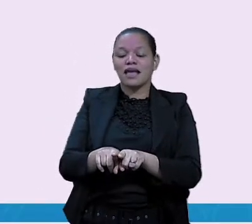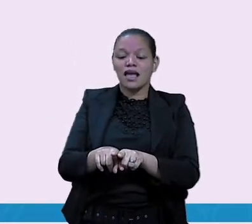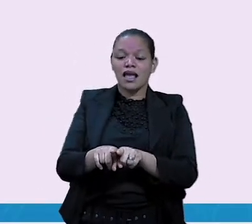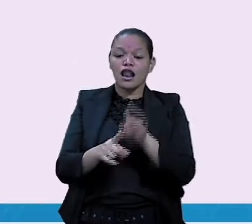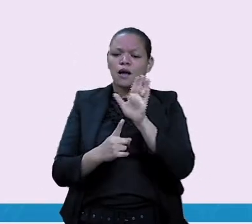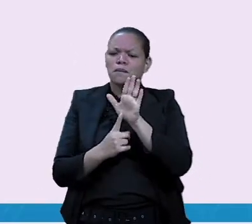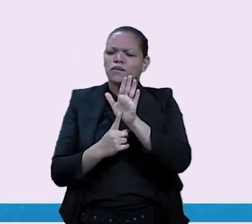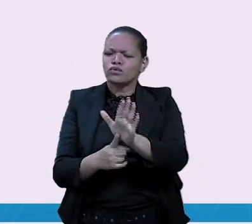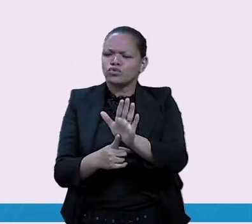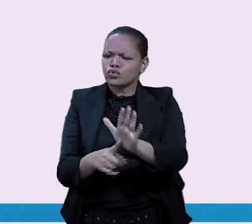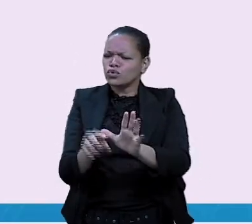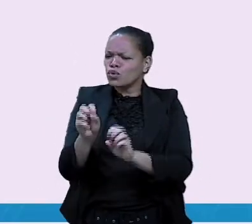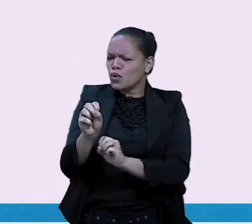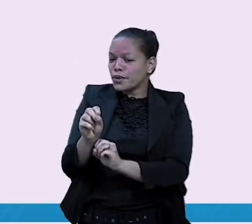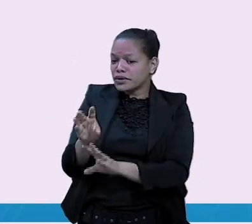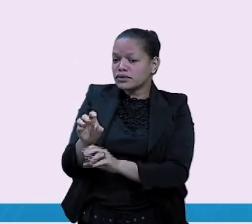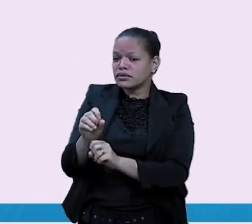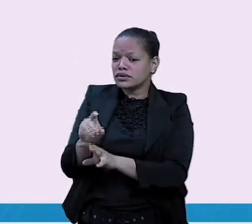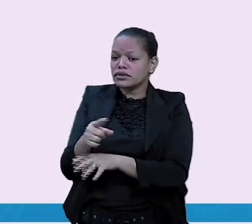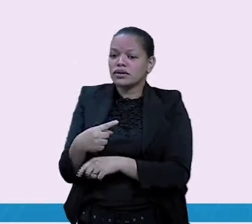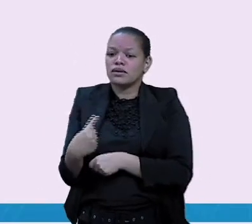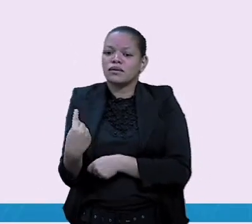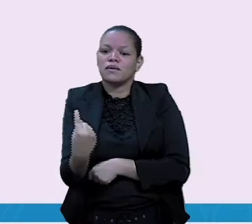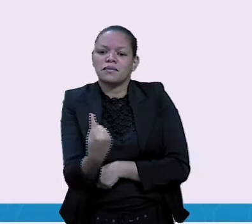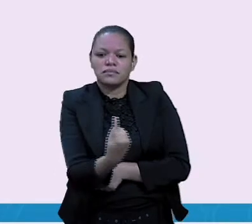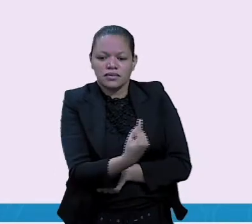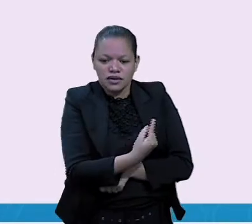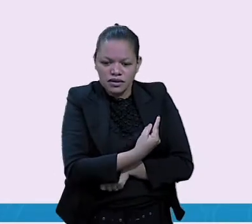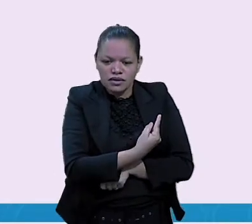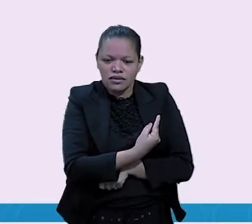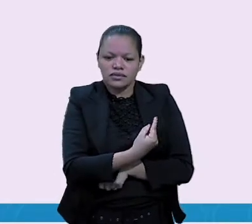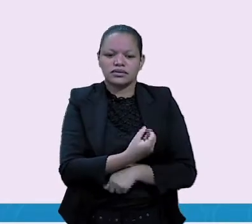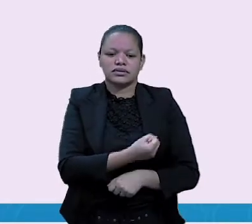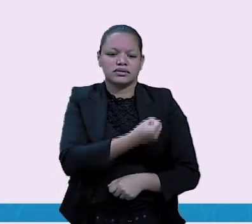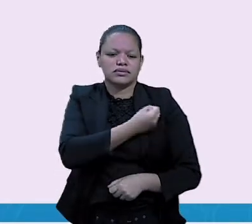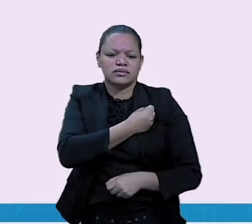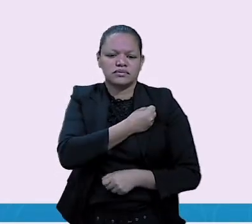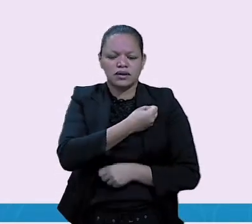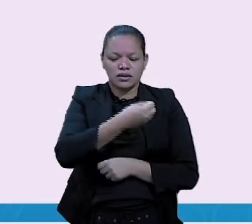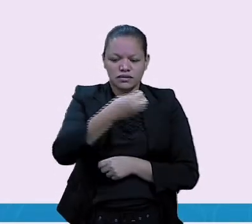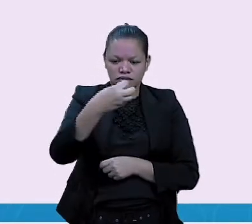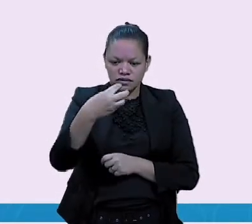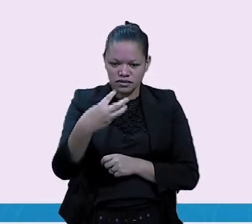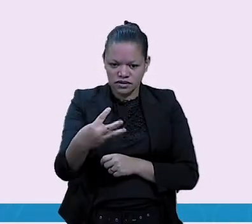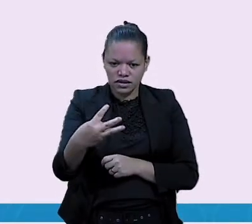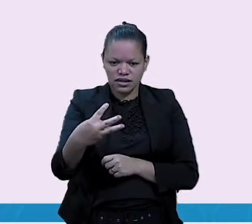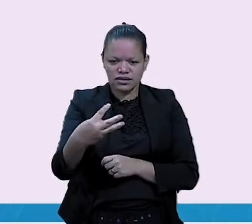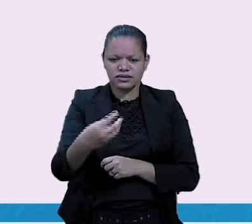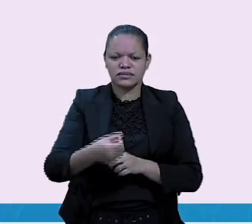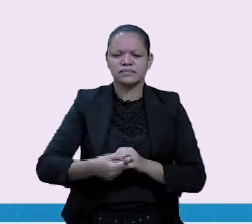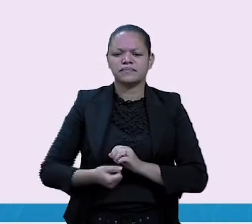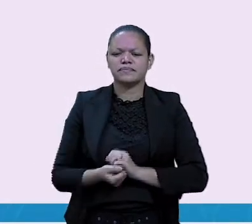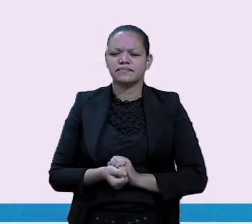com essa situação ali narrada. Agora, número três. Sobre o que a fábula